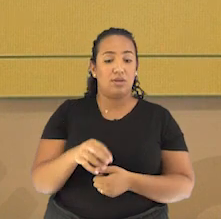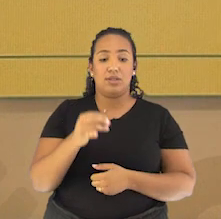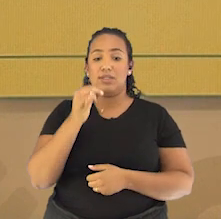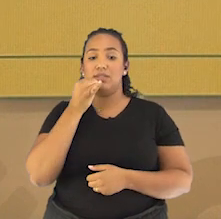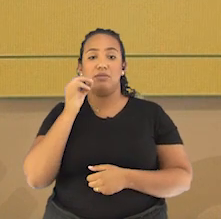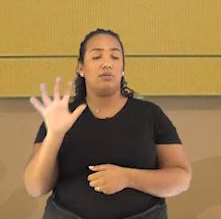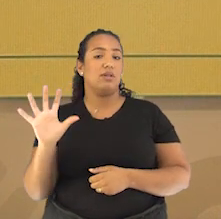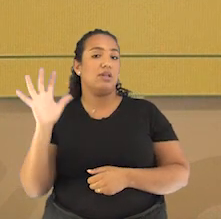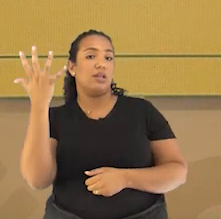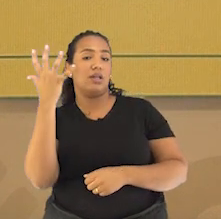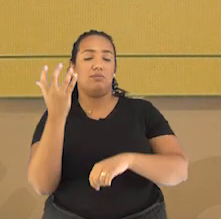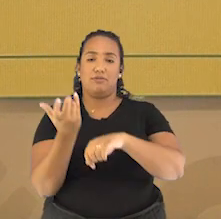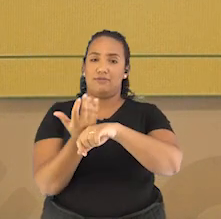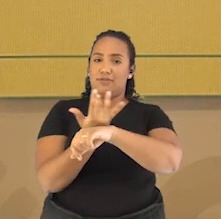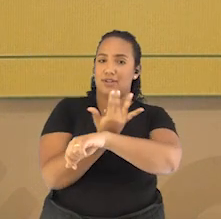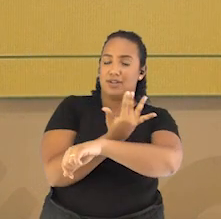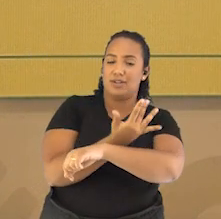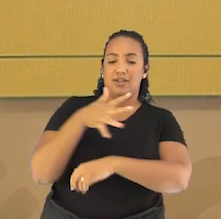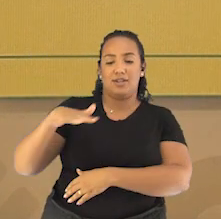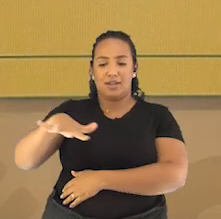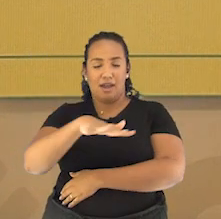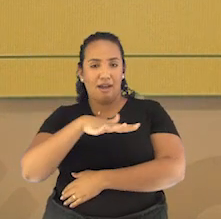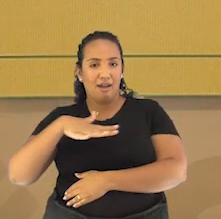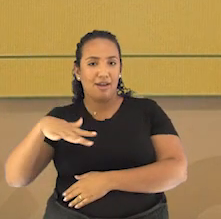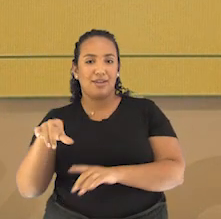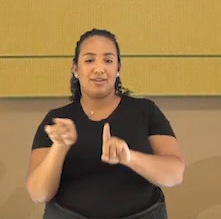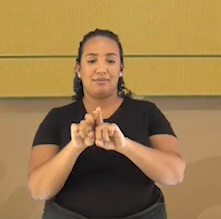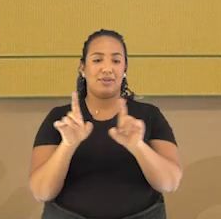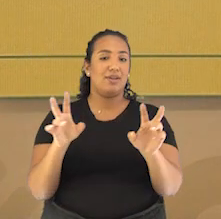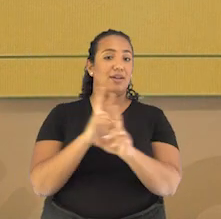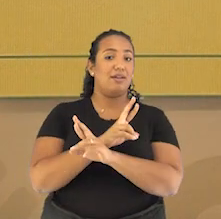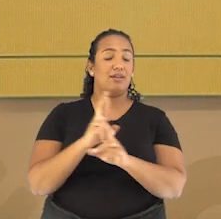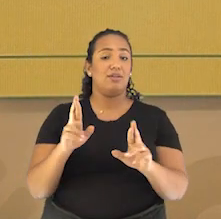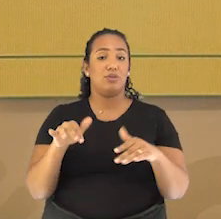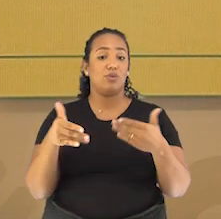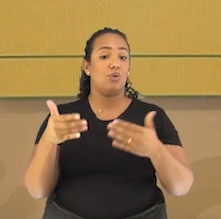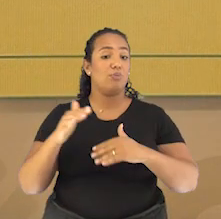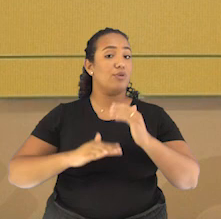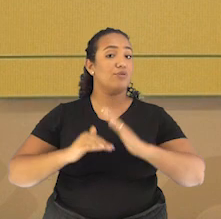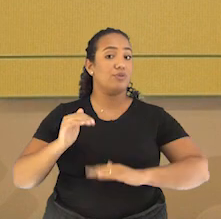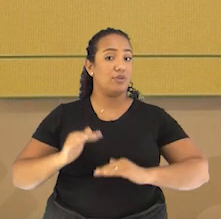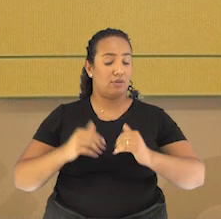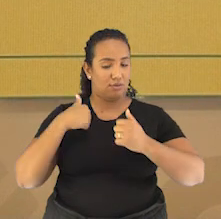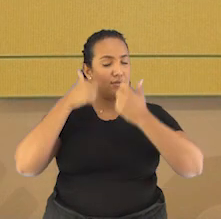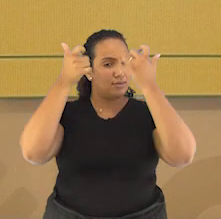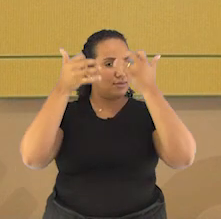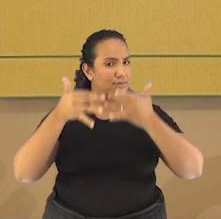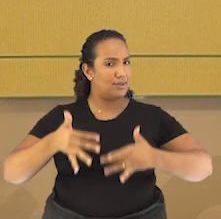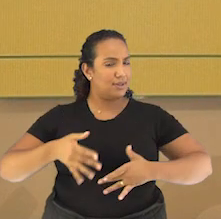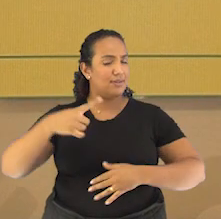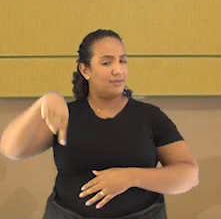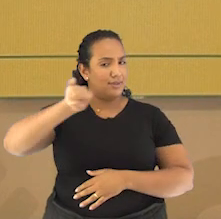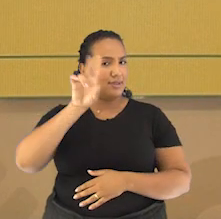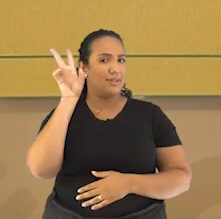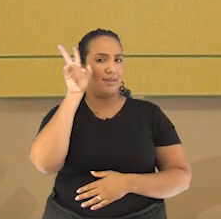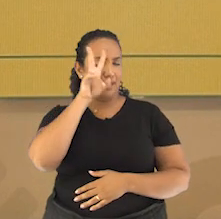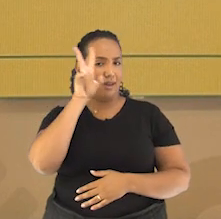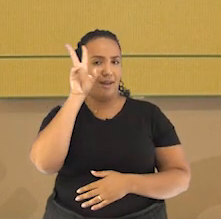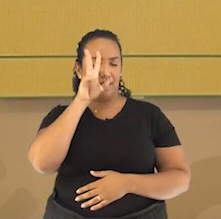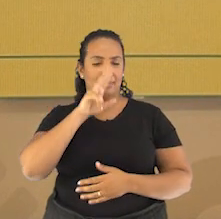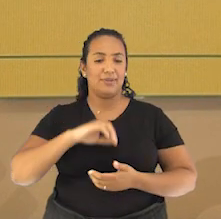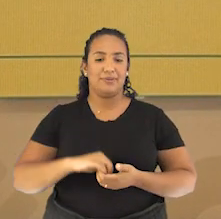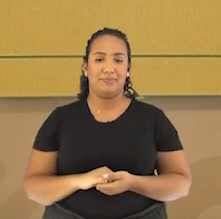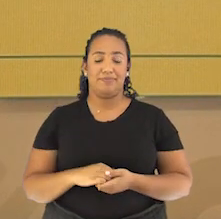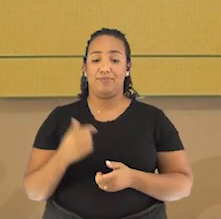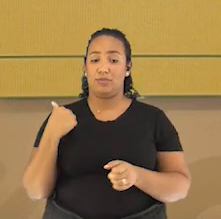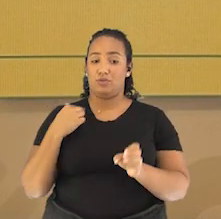da Terra, como, por exemplo, clima, vegetação, espaço e as relações? Também falamos disso hoje. Está fresquinho